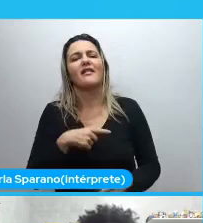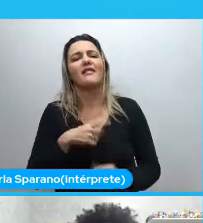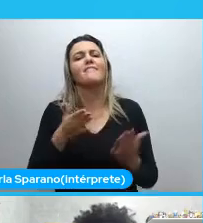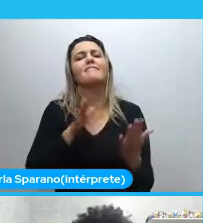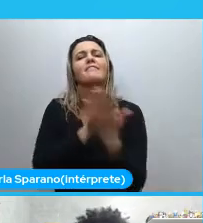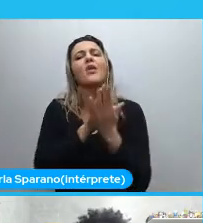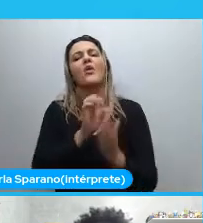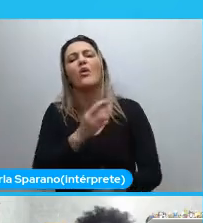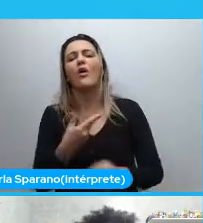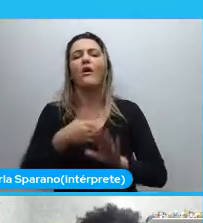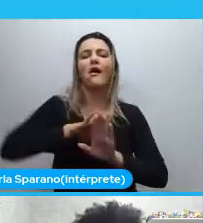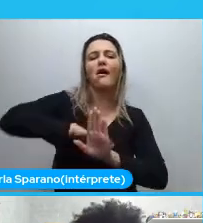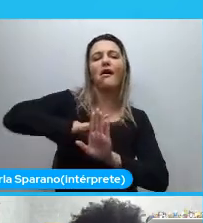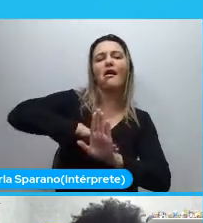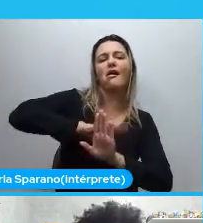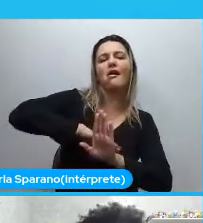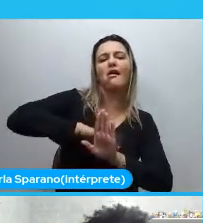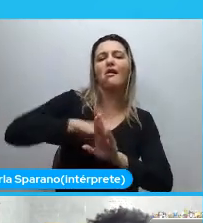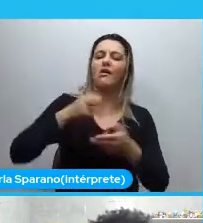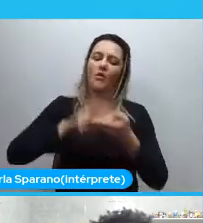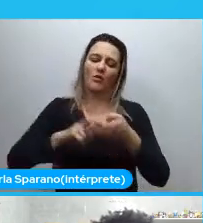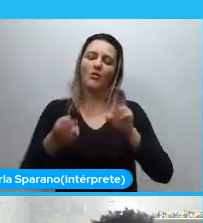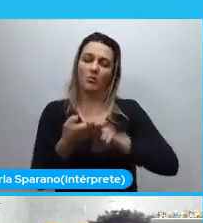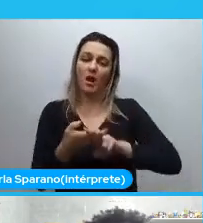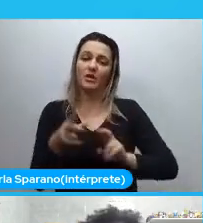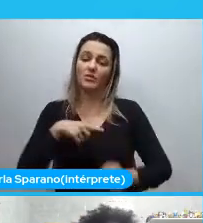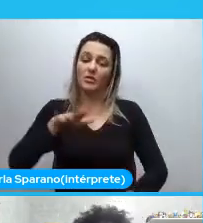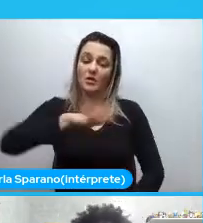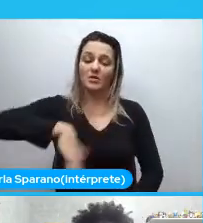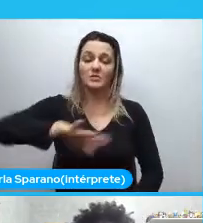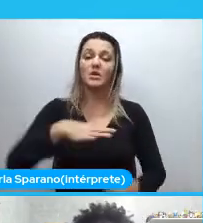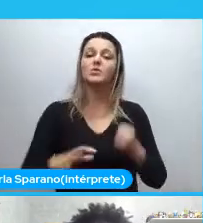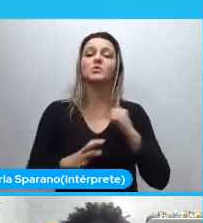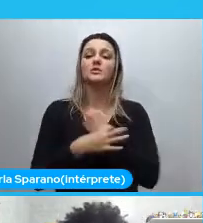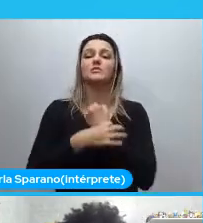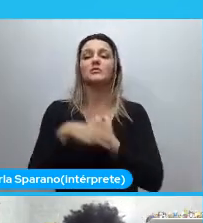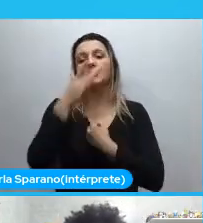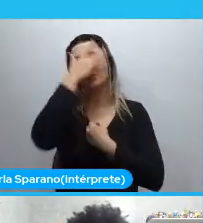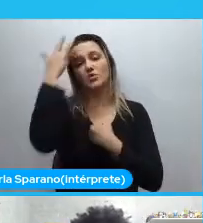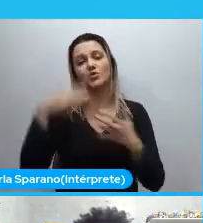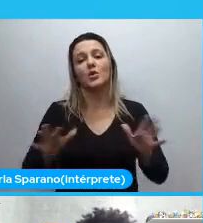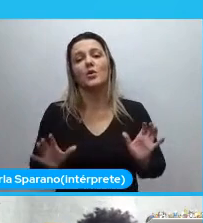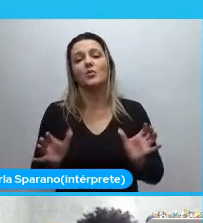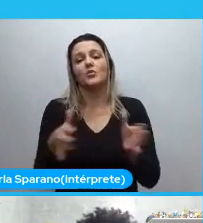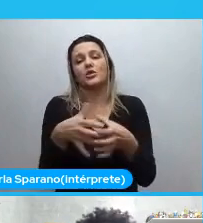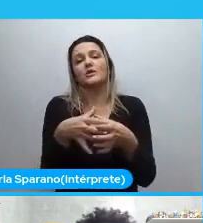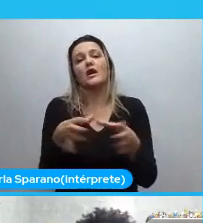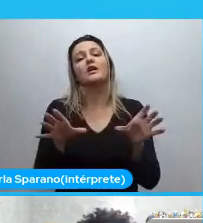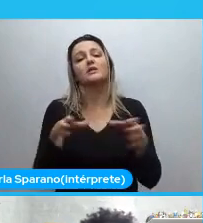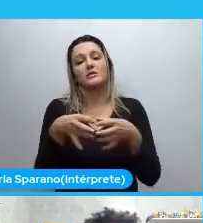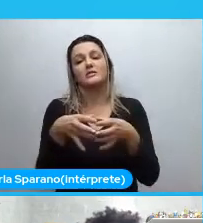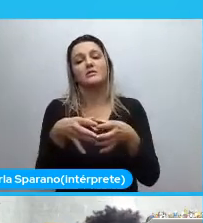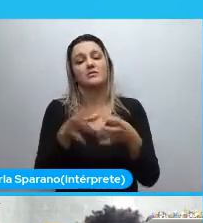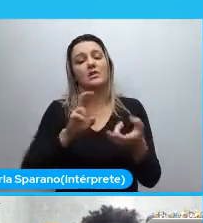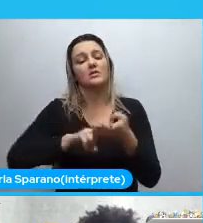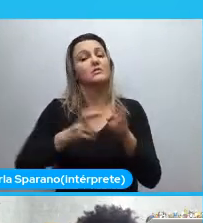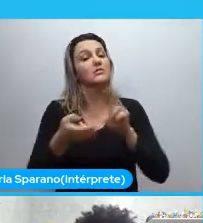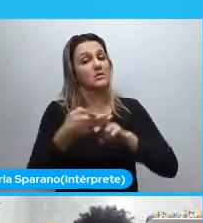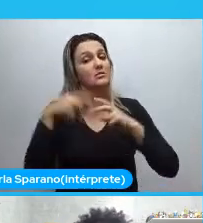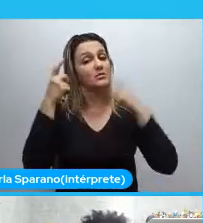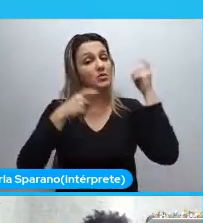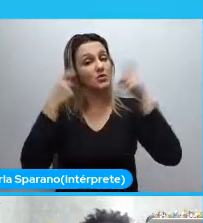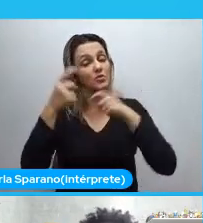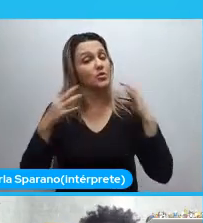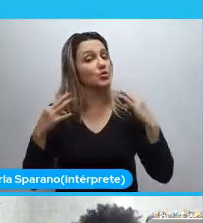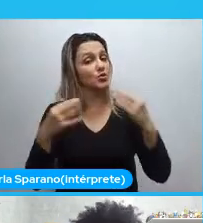Para proporcionar. Um espaço seguro. Para as pessoas. Da comunidade. E olha que a comunidade. A de Python. É uma comunidade. Que se preocupa bastante. Com tudo